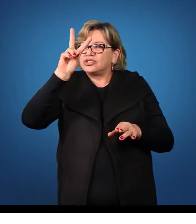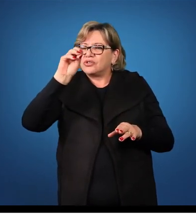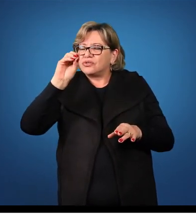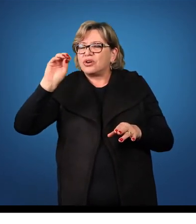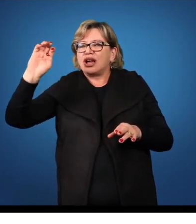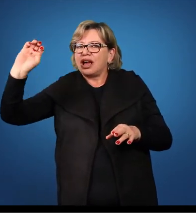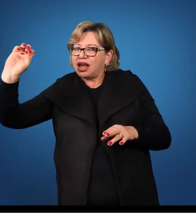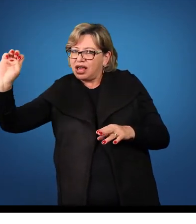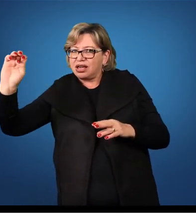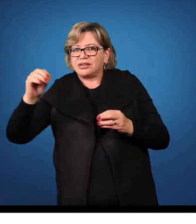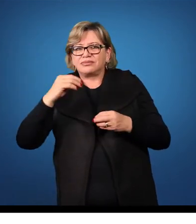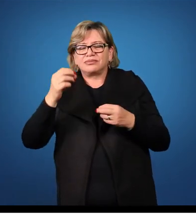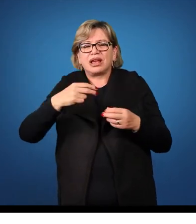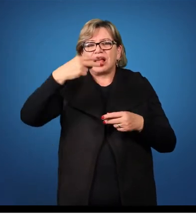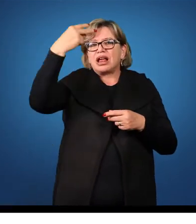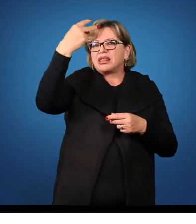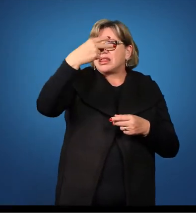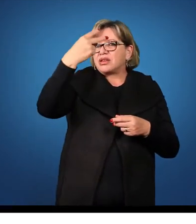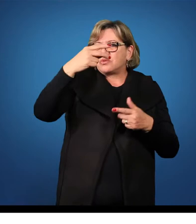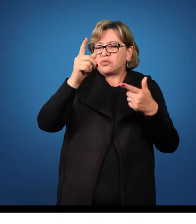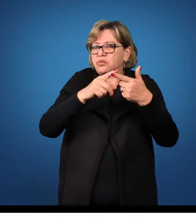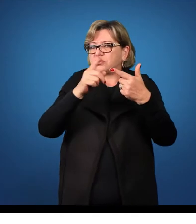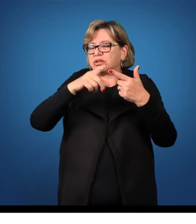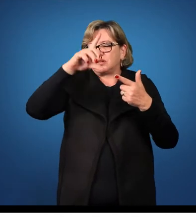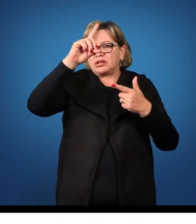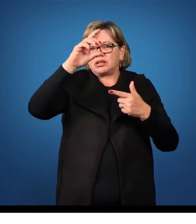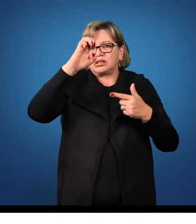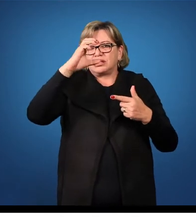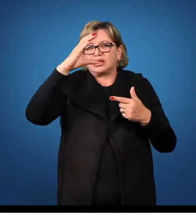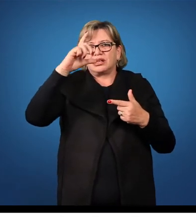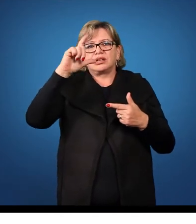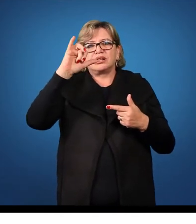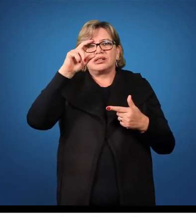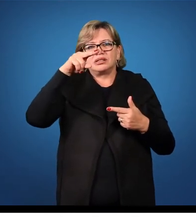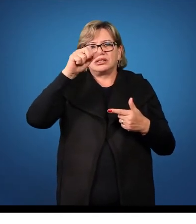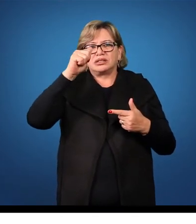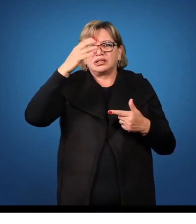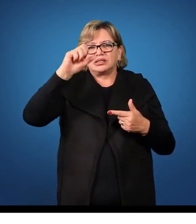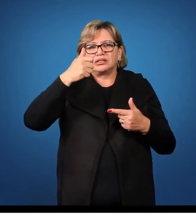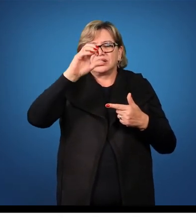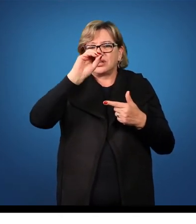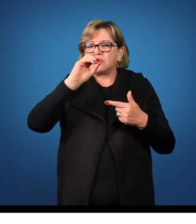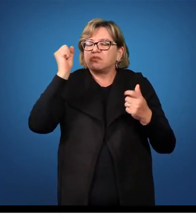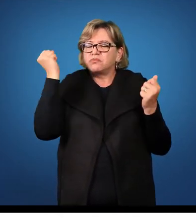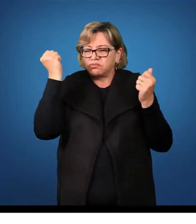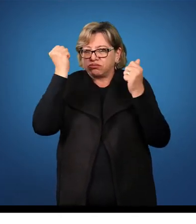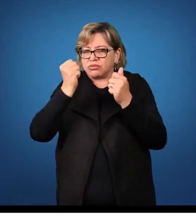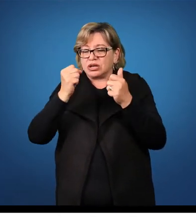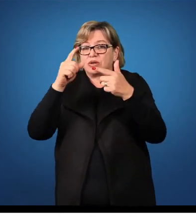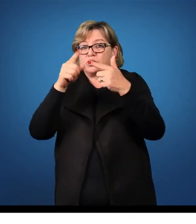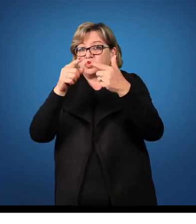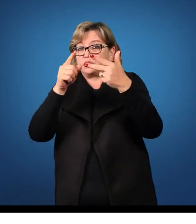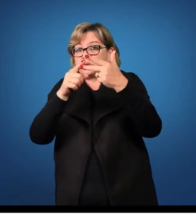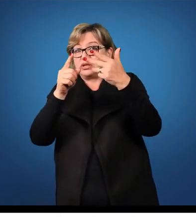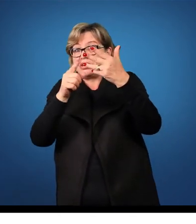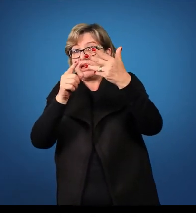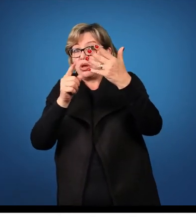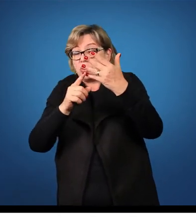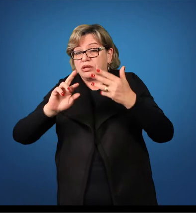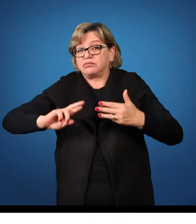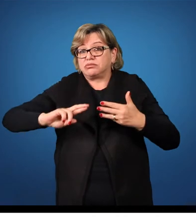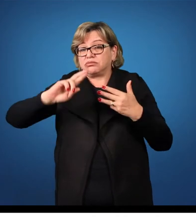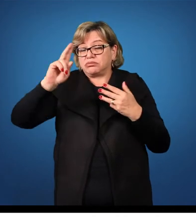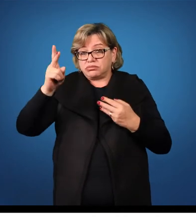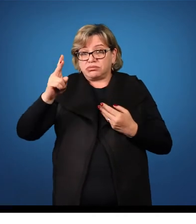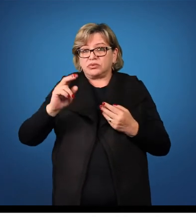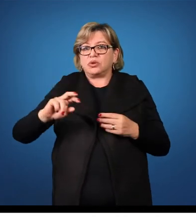declinação, as palavras podem terminar no nominativo de quatro maneiras diferentes, isto é, podem